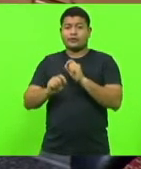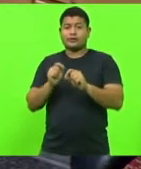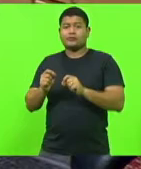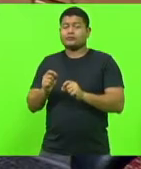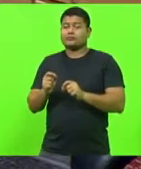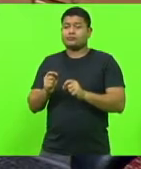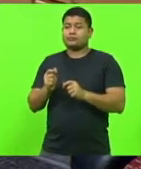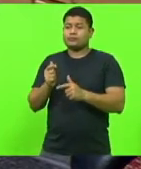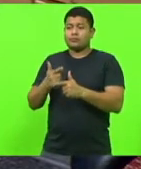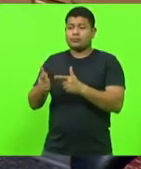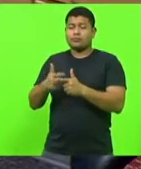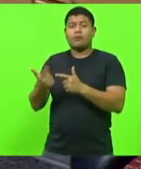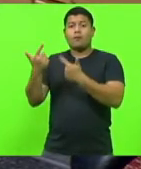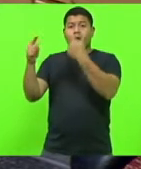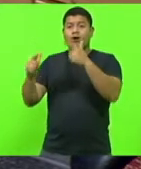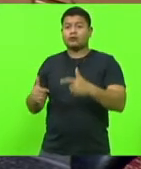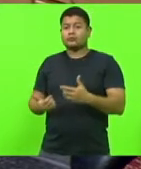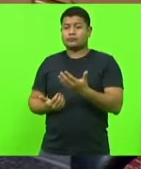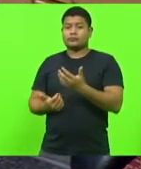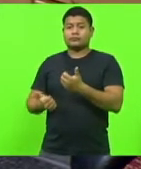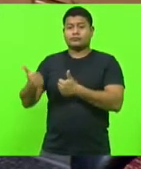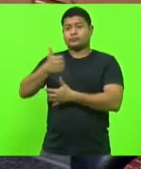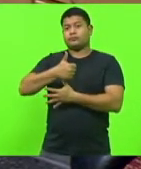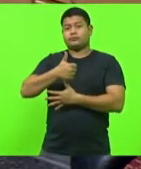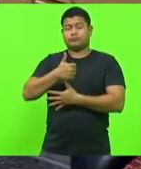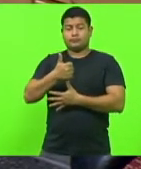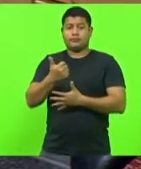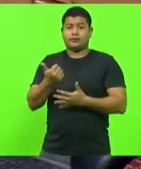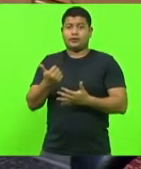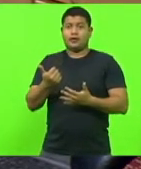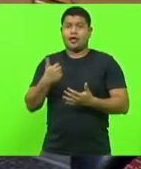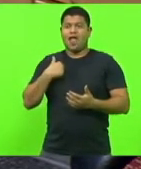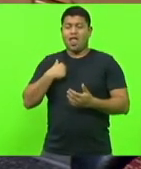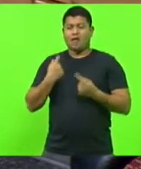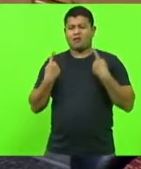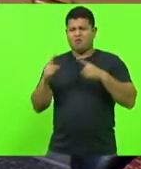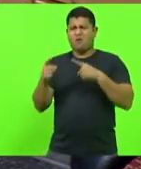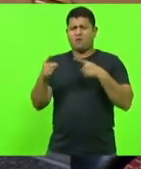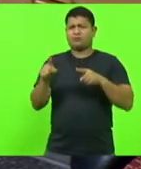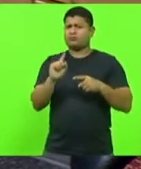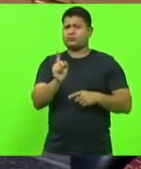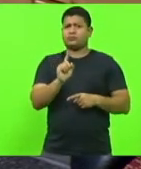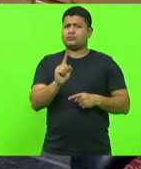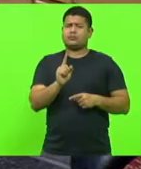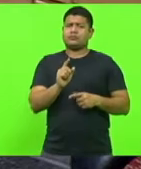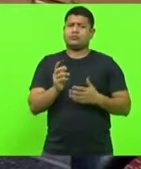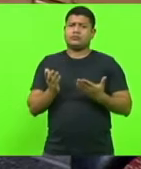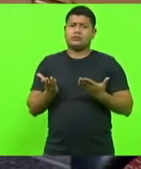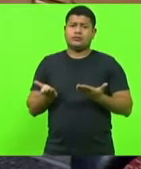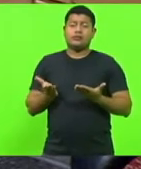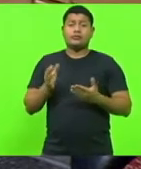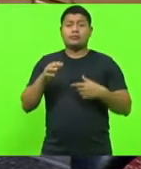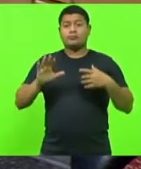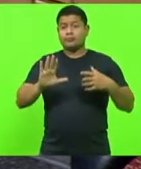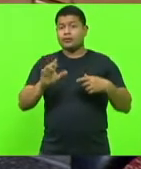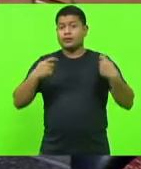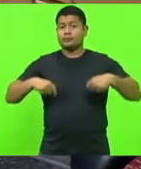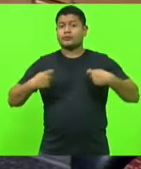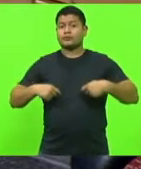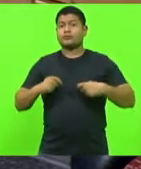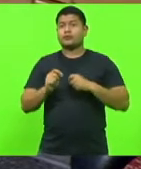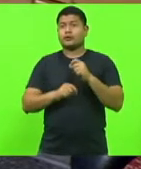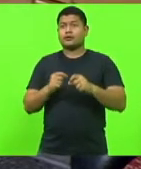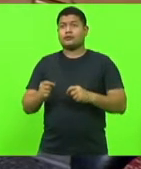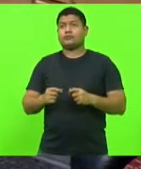sou, de modo algum, eu quero deixar aqui, claro, contrária a essa política, mas ela precisa estar estabelecida